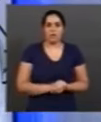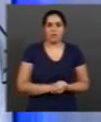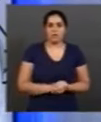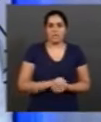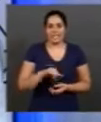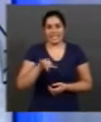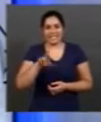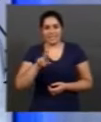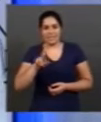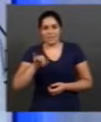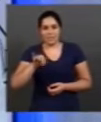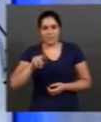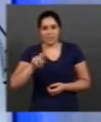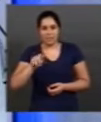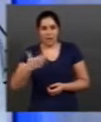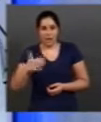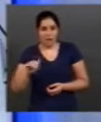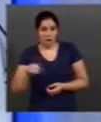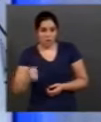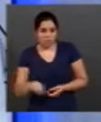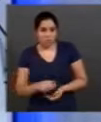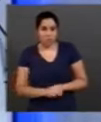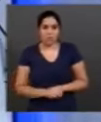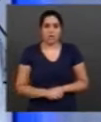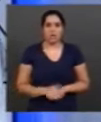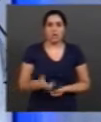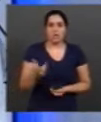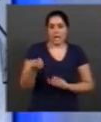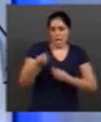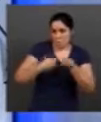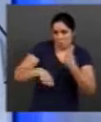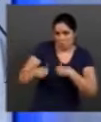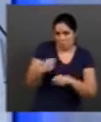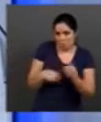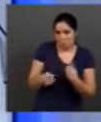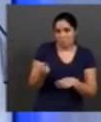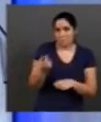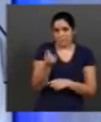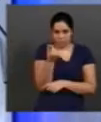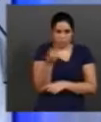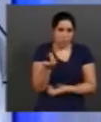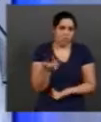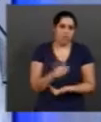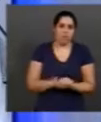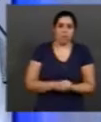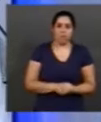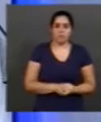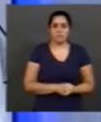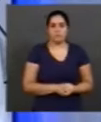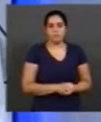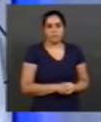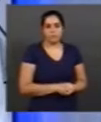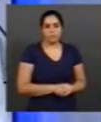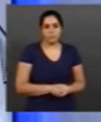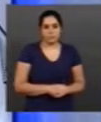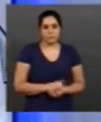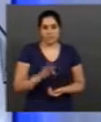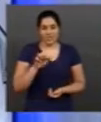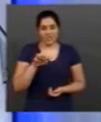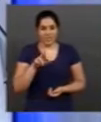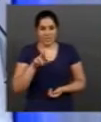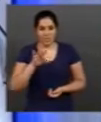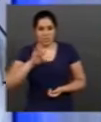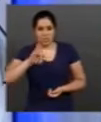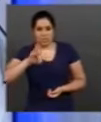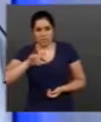agricultor de precisão. Ele está valorizando o seu imóvel, ele está economizando com fertilizantes, com defensivos agrícolas, né? E ele está